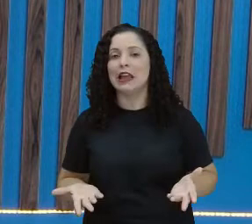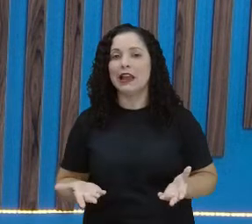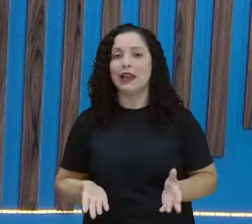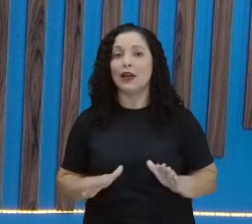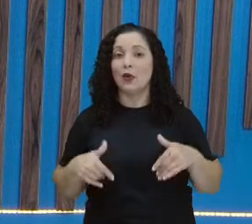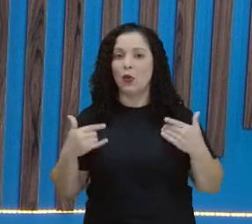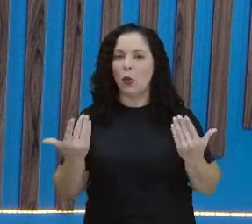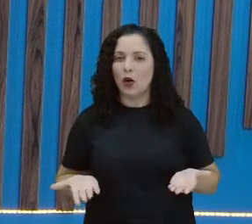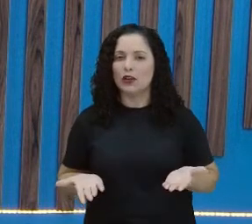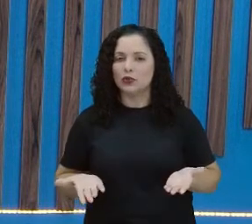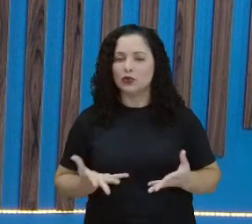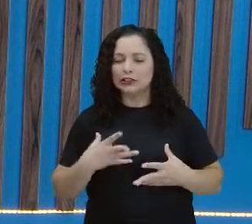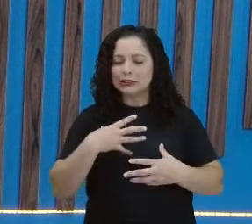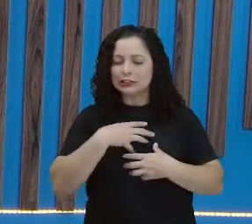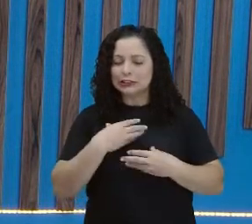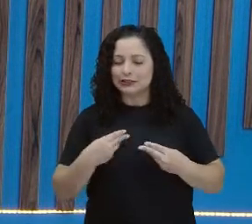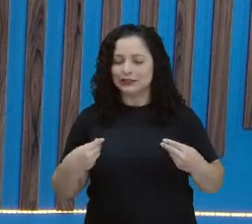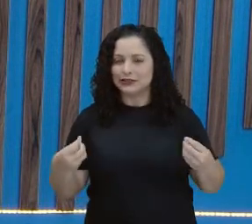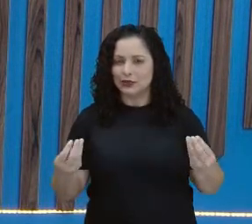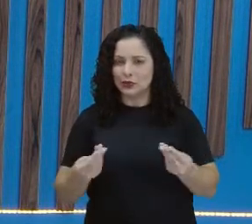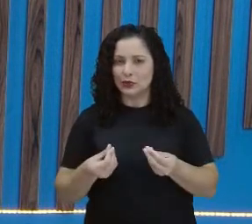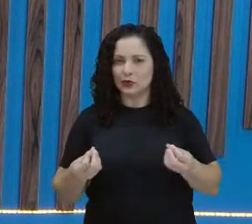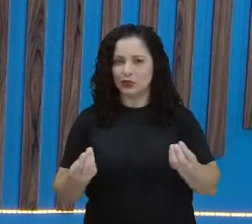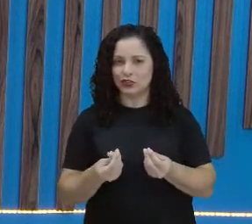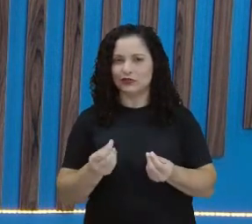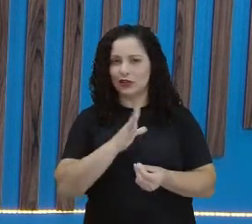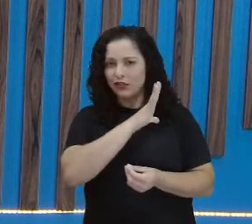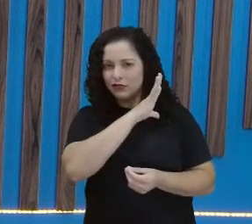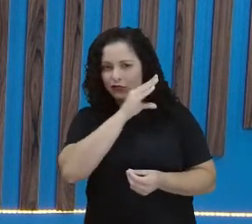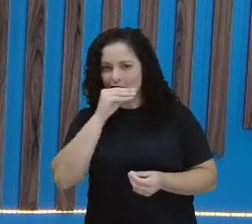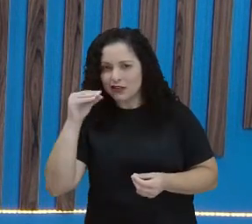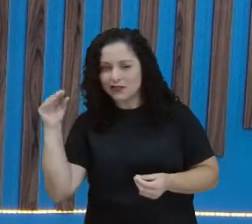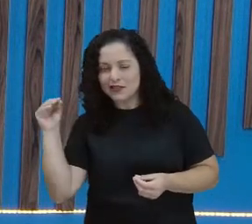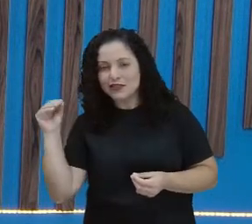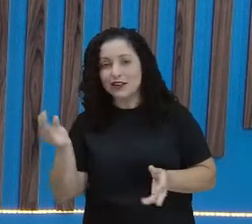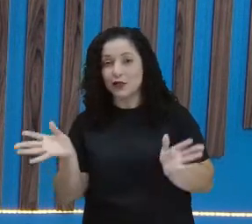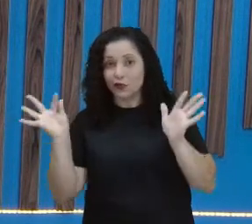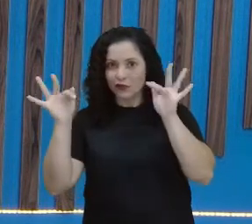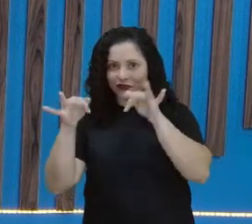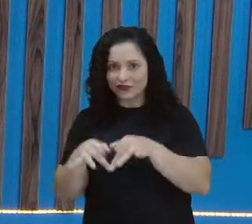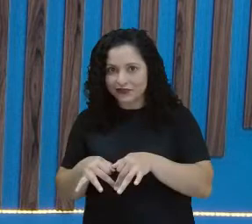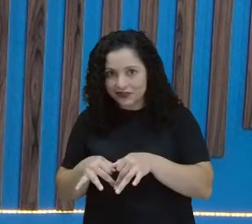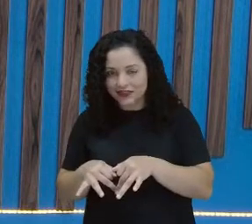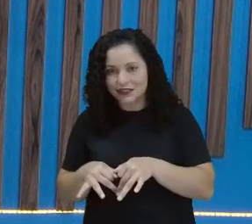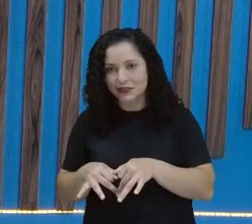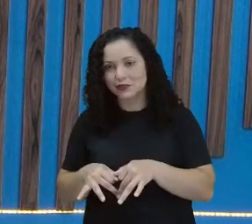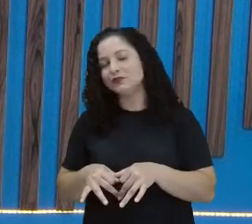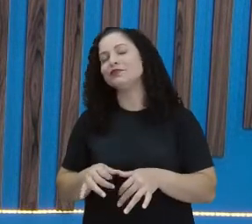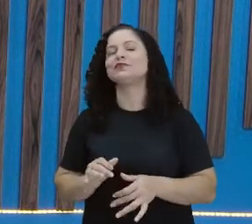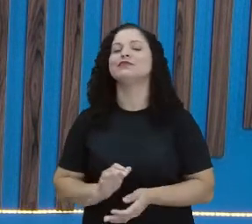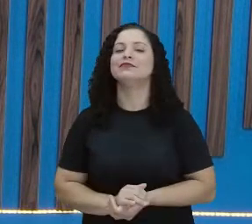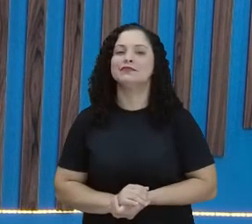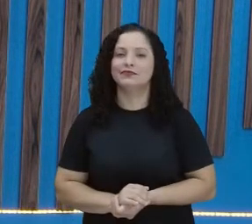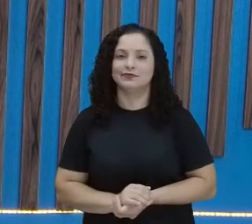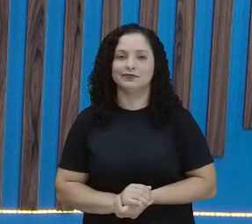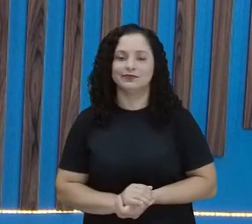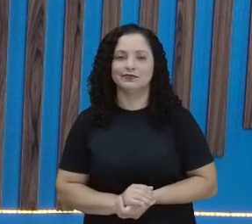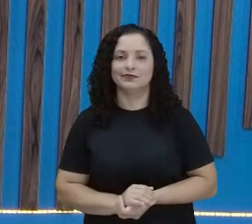puberdade. E só termina quando a fase da adolescência está quase concluída.